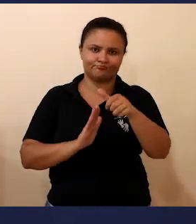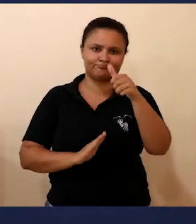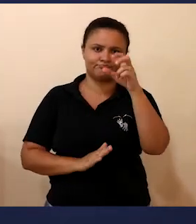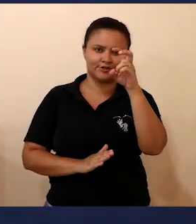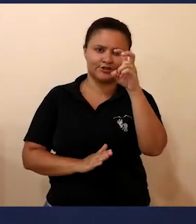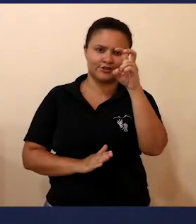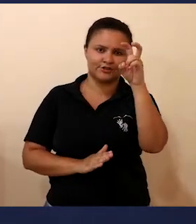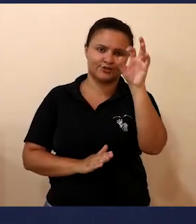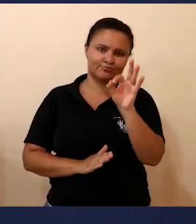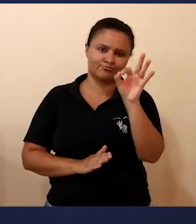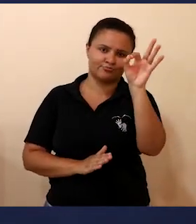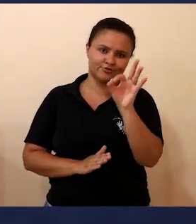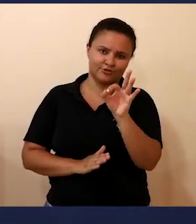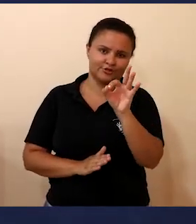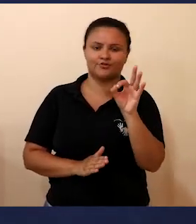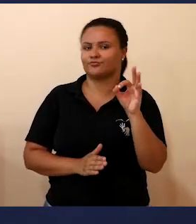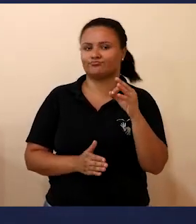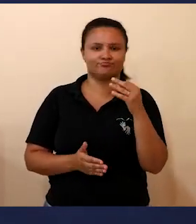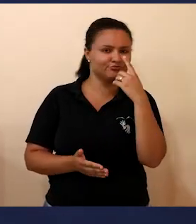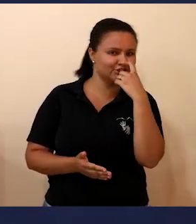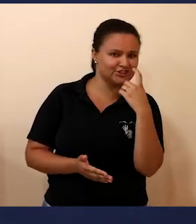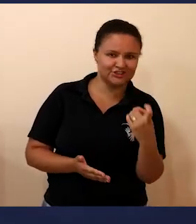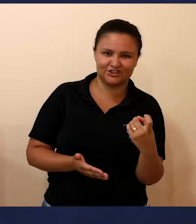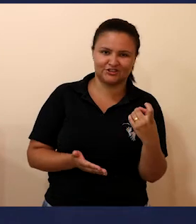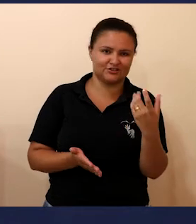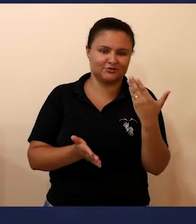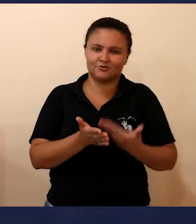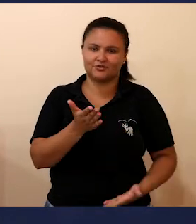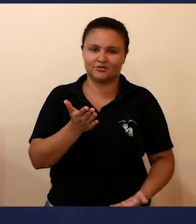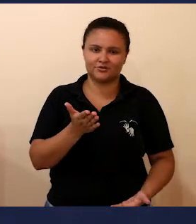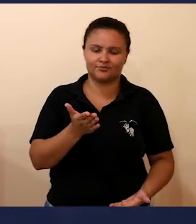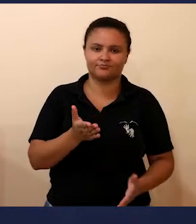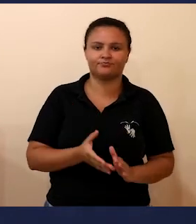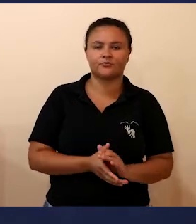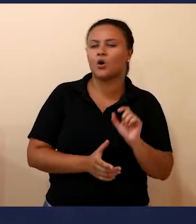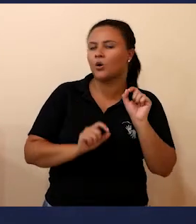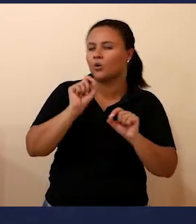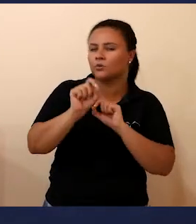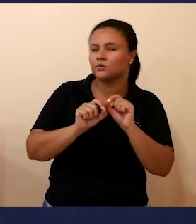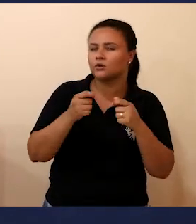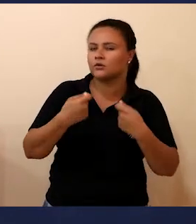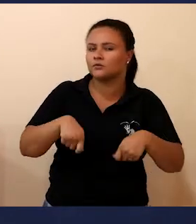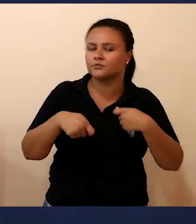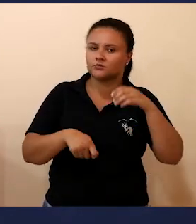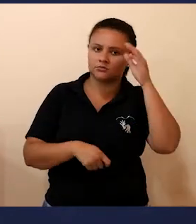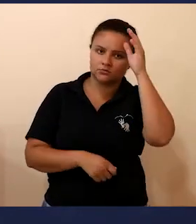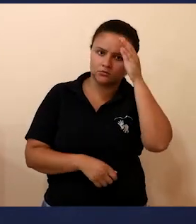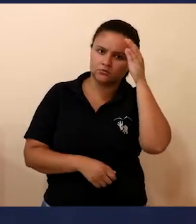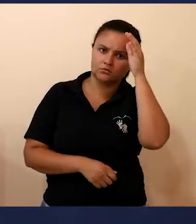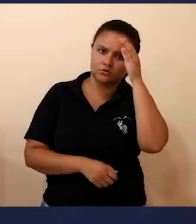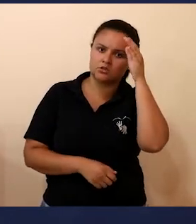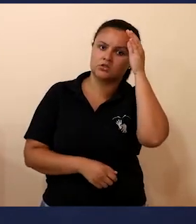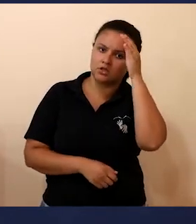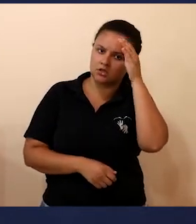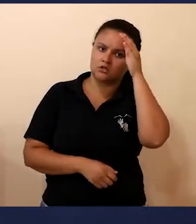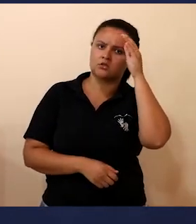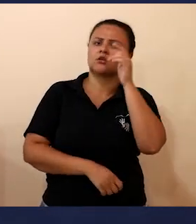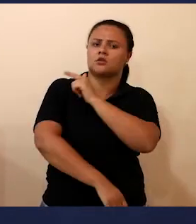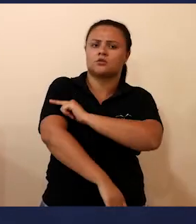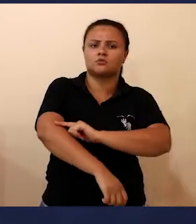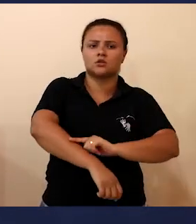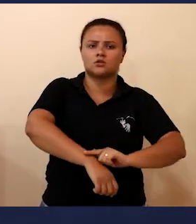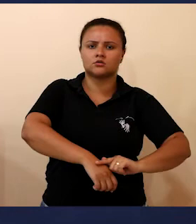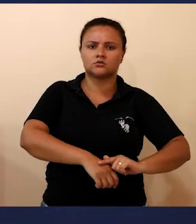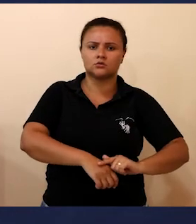nosso orçamento é jogado fora. O melhor caminho é a consciência, é uma reeducação e melhor